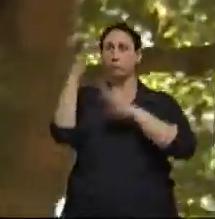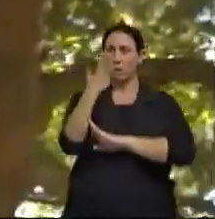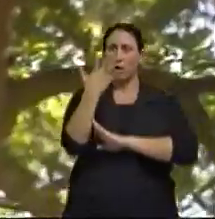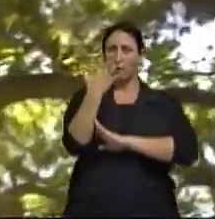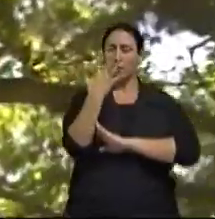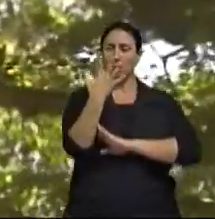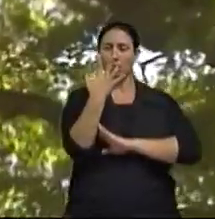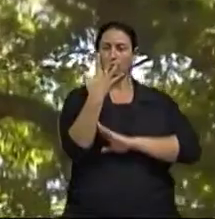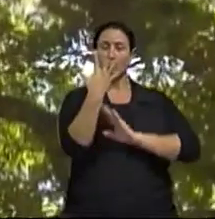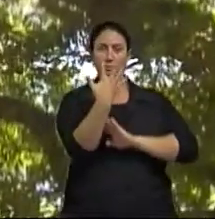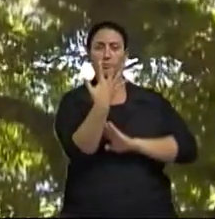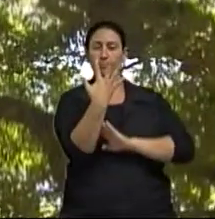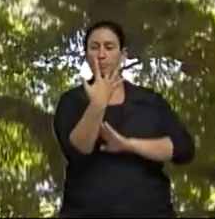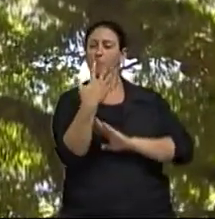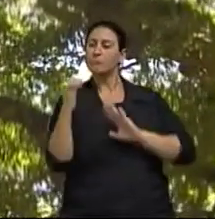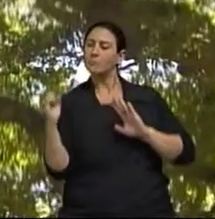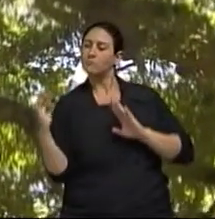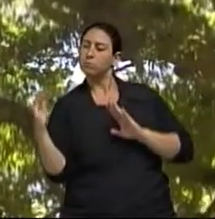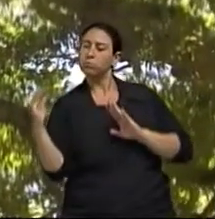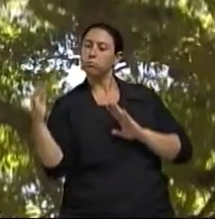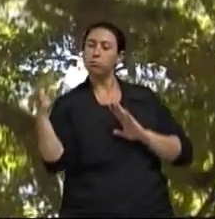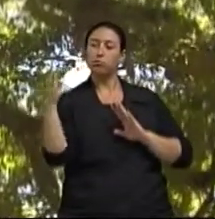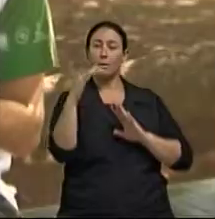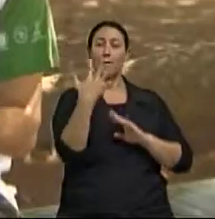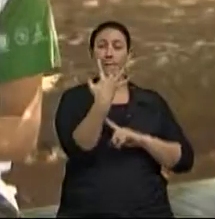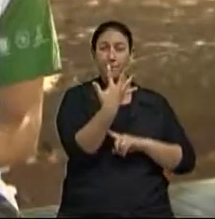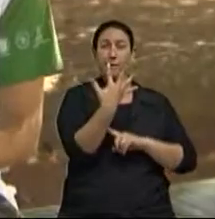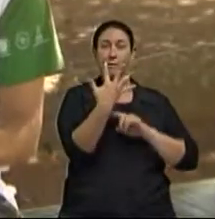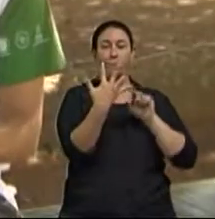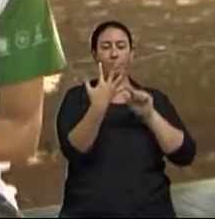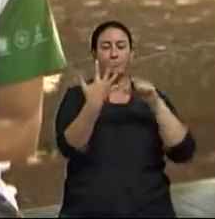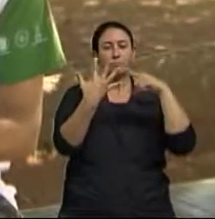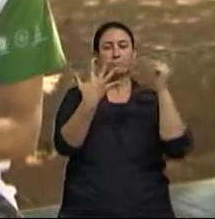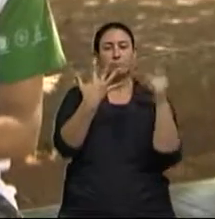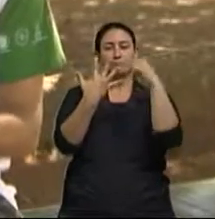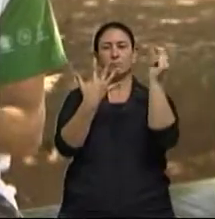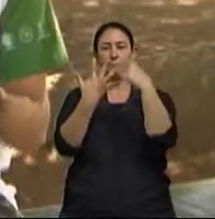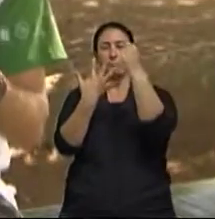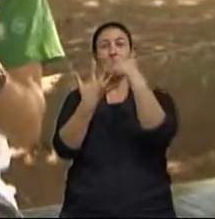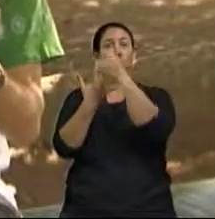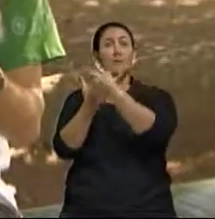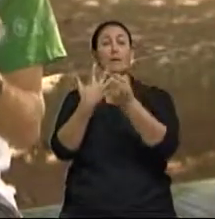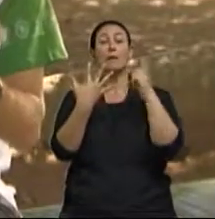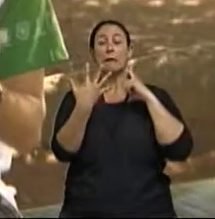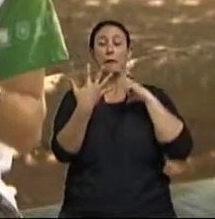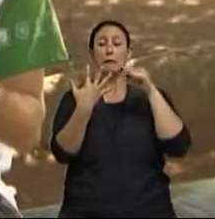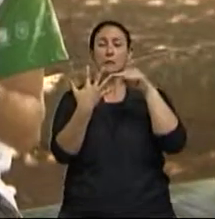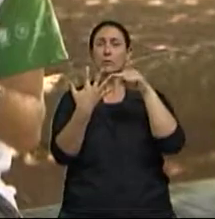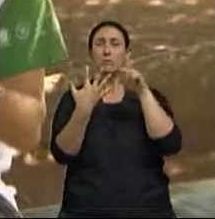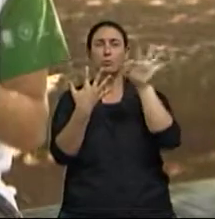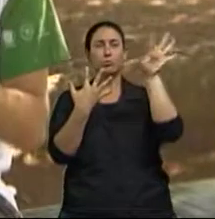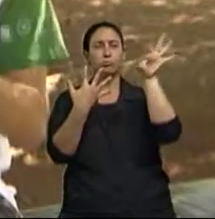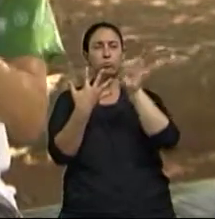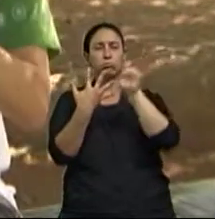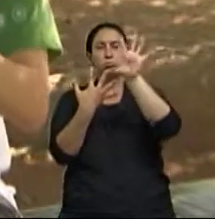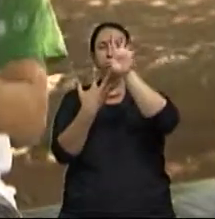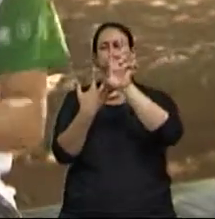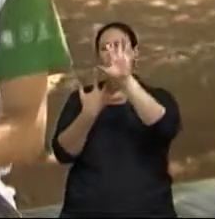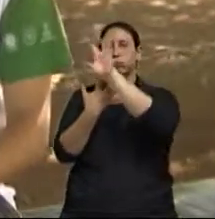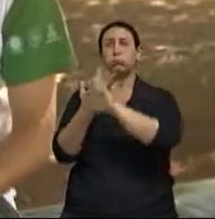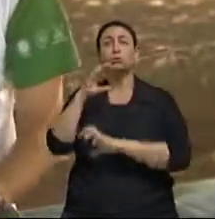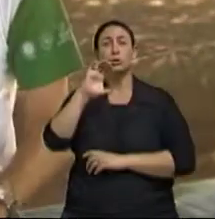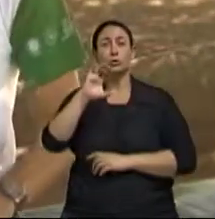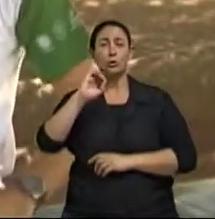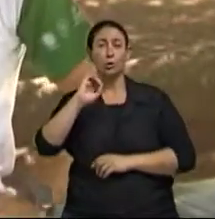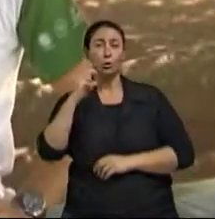carbônico, ele está aqui, essas folhas todas Elas estão absorvendo esse gás carbônico durante o período de fotossíntese E estão